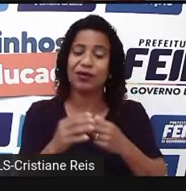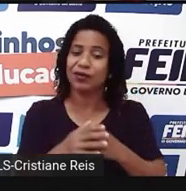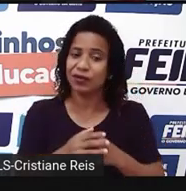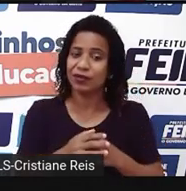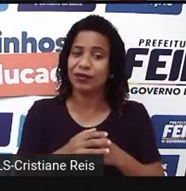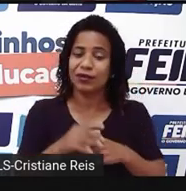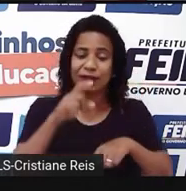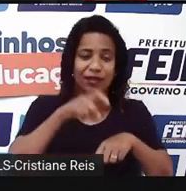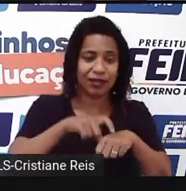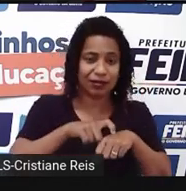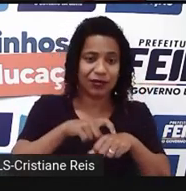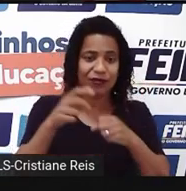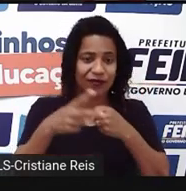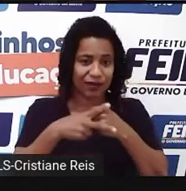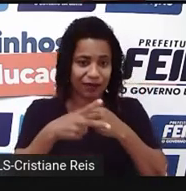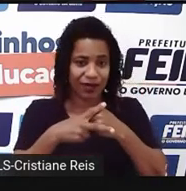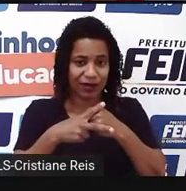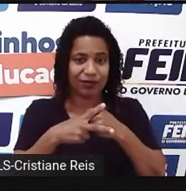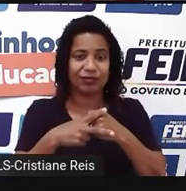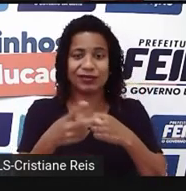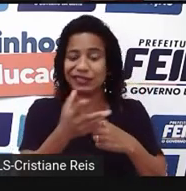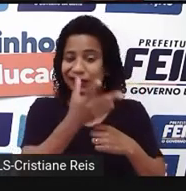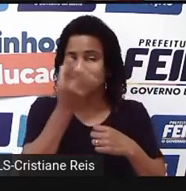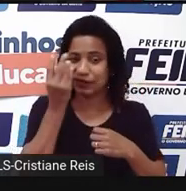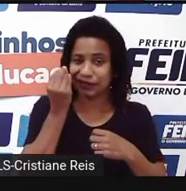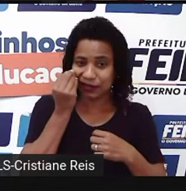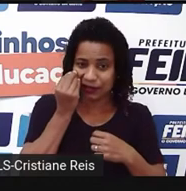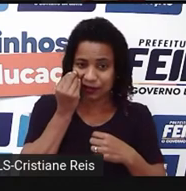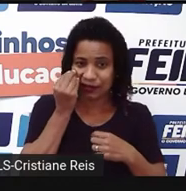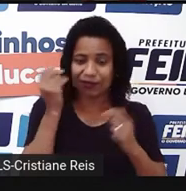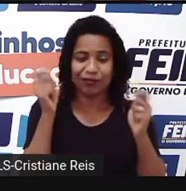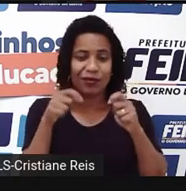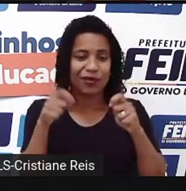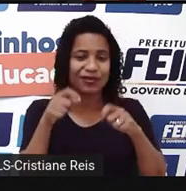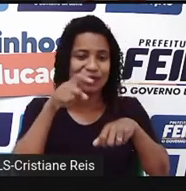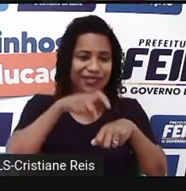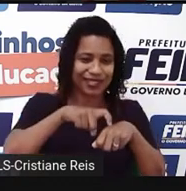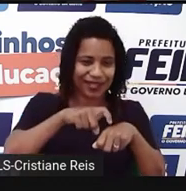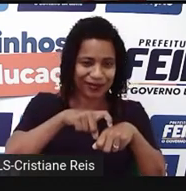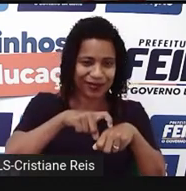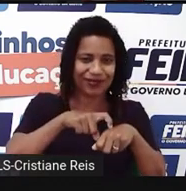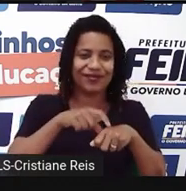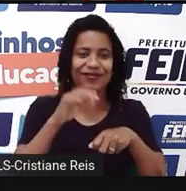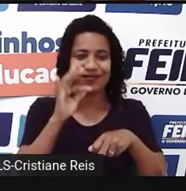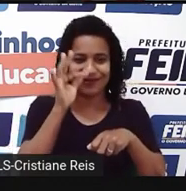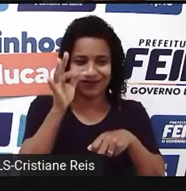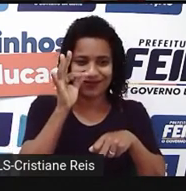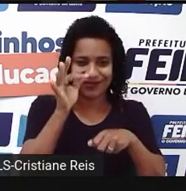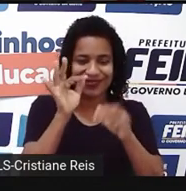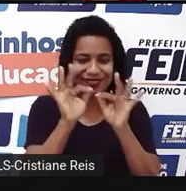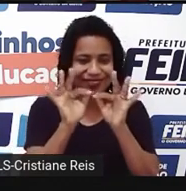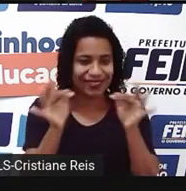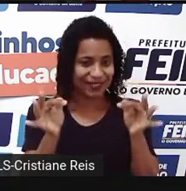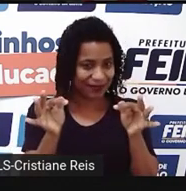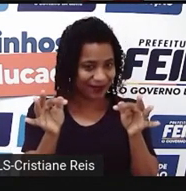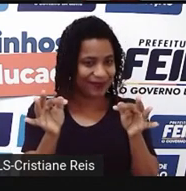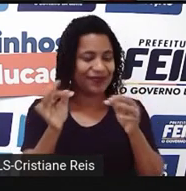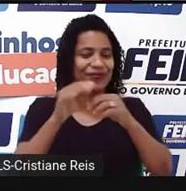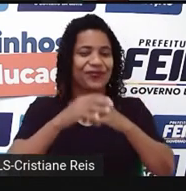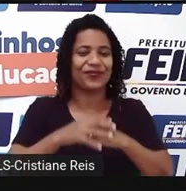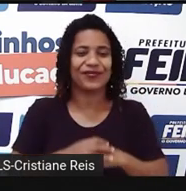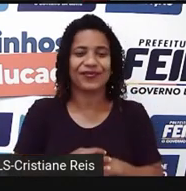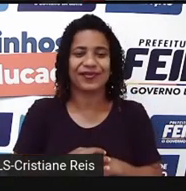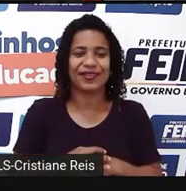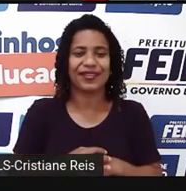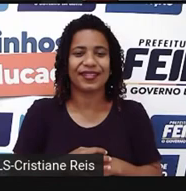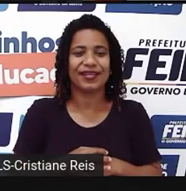o tempo verbal que aprendemos hoje. O simple future com a expressão o eu. E aqui, eu trouxe